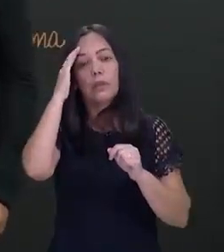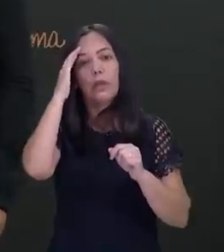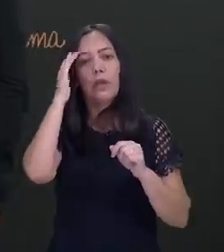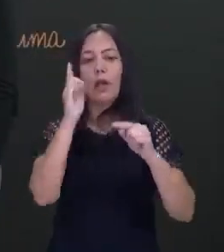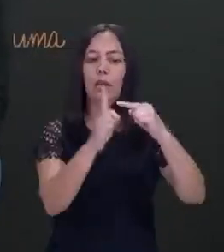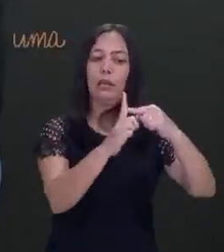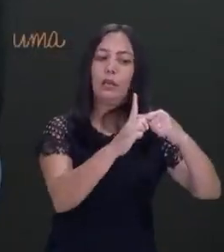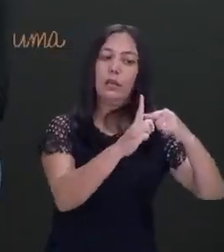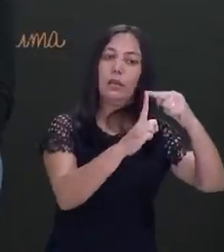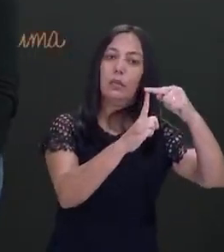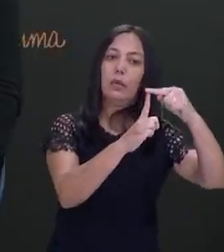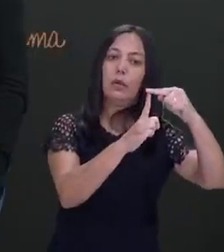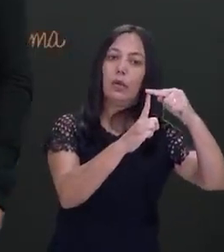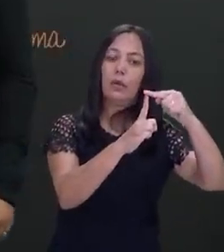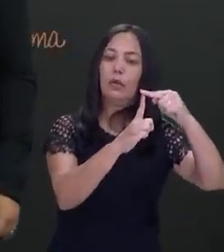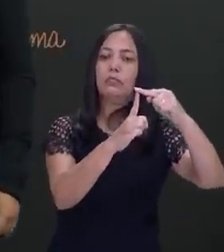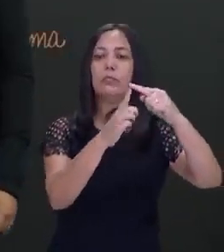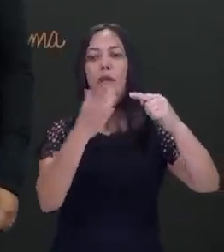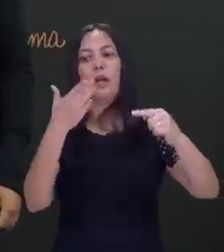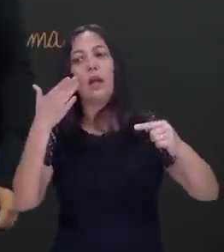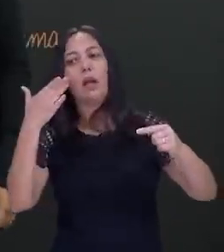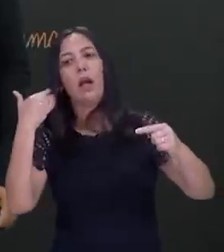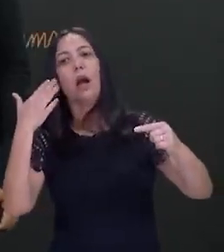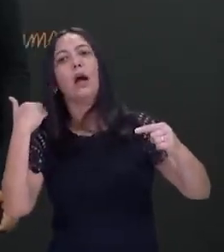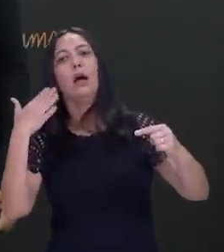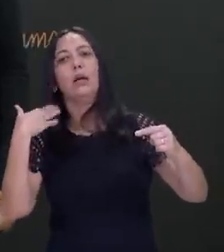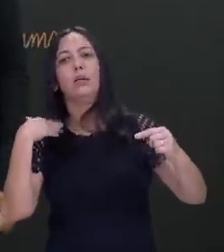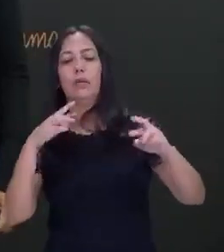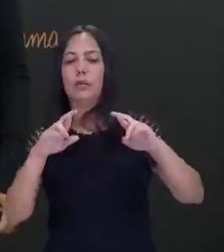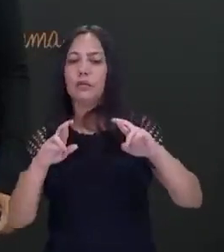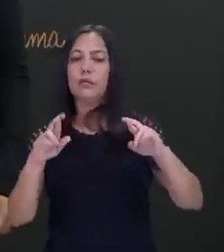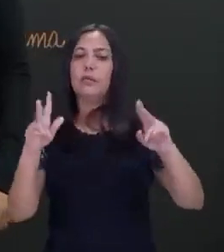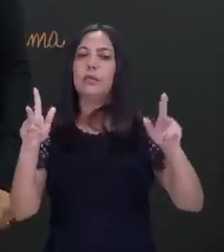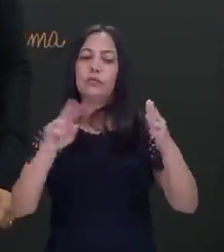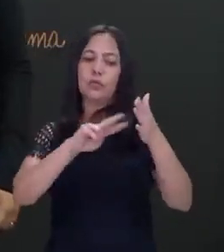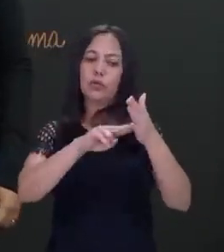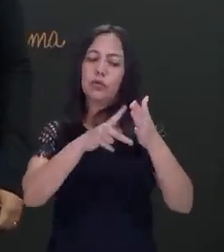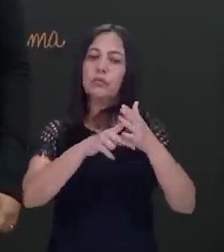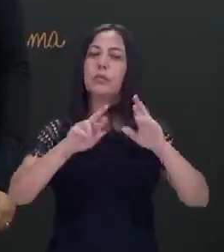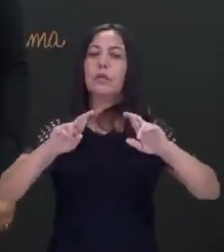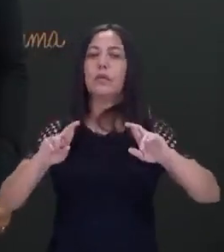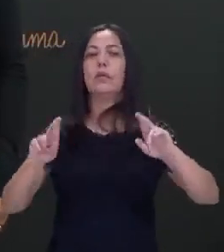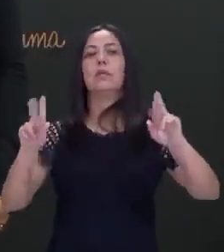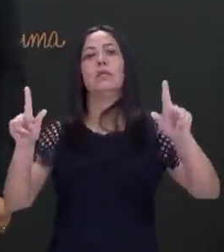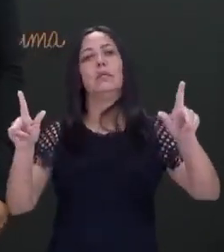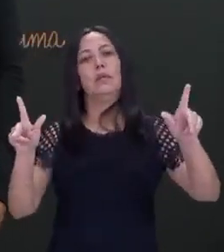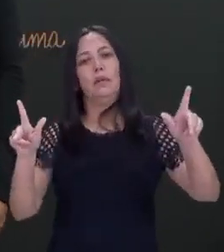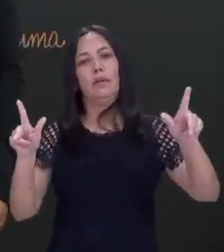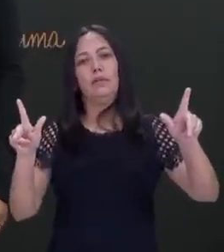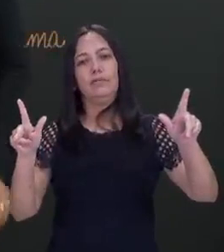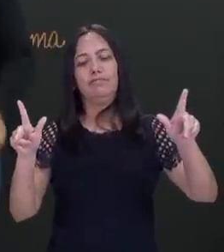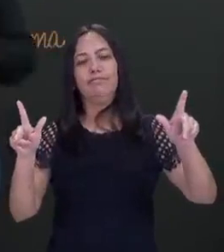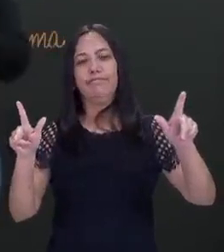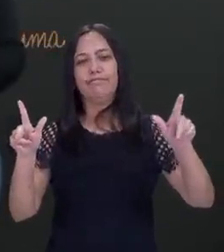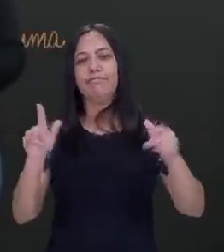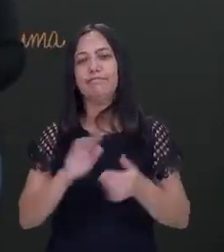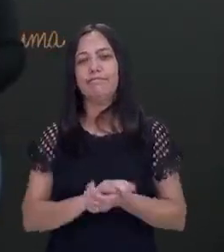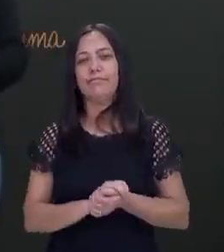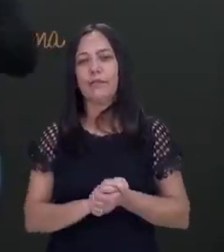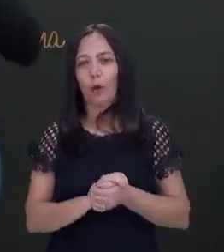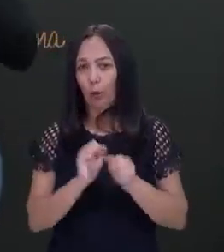temperatura, que é essa grandeza escalar, e do calor. Definição de calor, energia em trânsito.